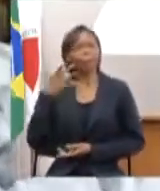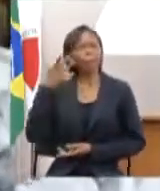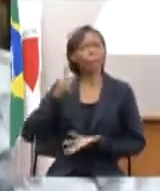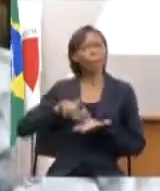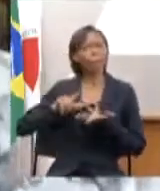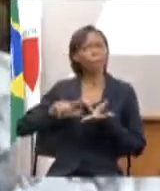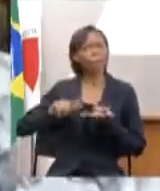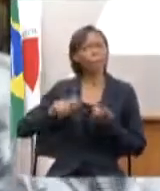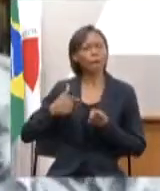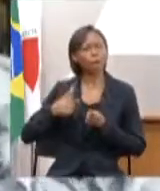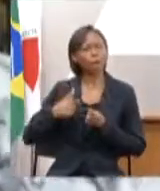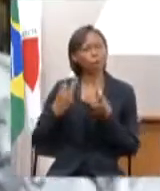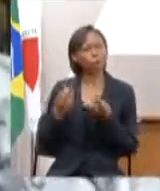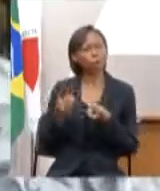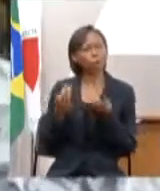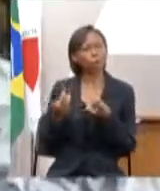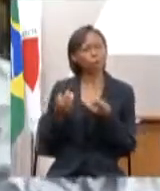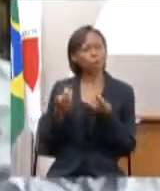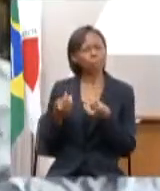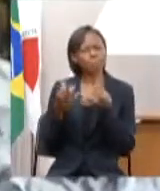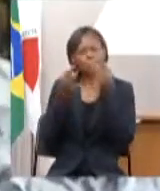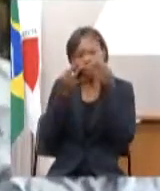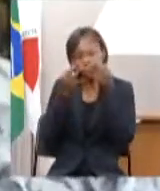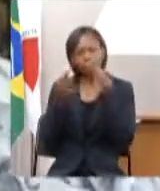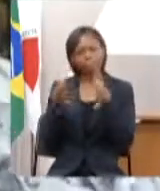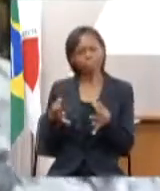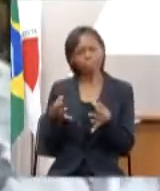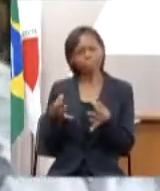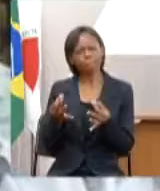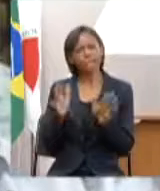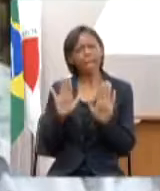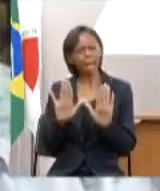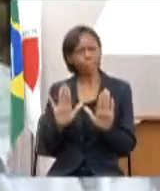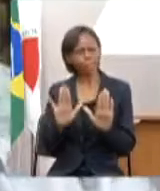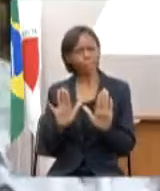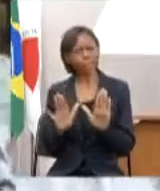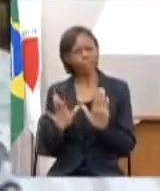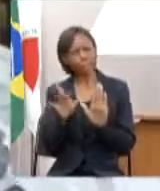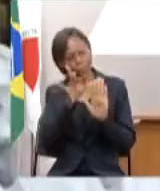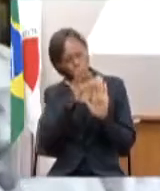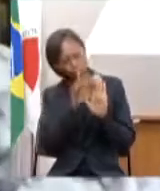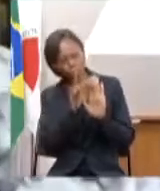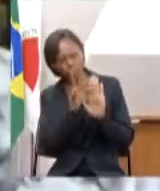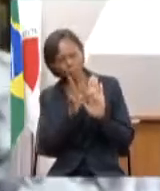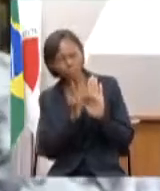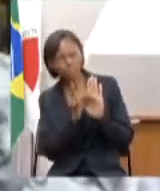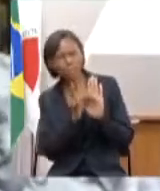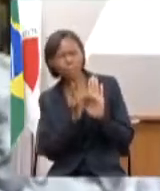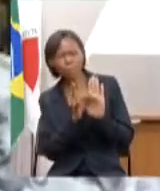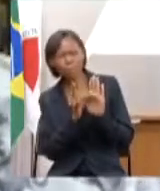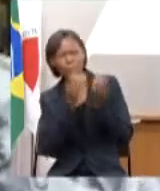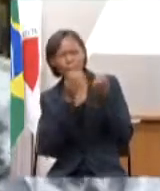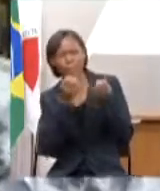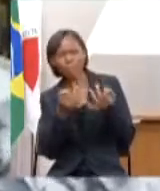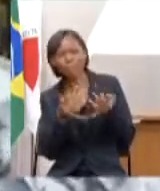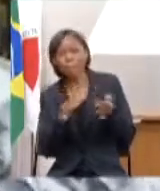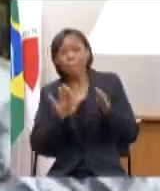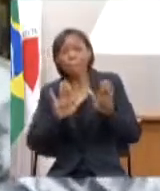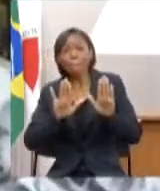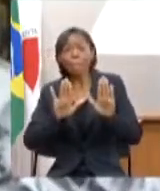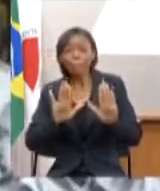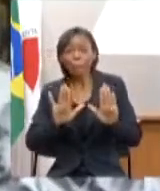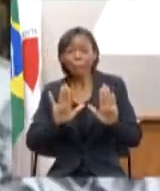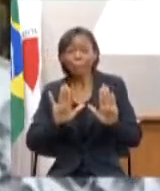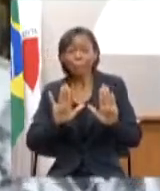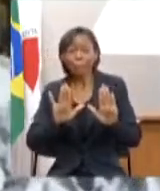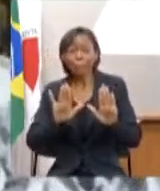preparei uma uma pauta para a gente escorrer aqui mas eu realmente no meio desse processo que